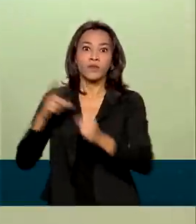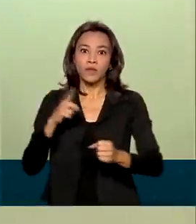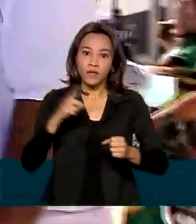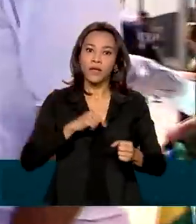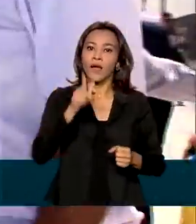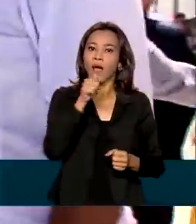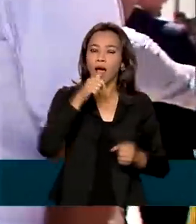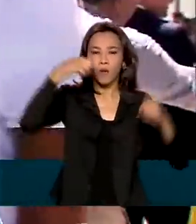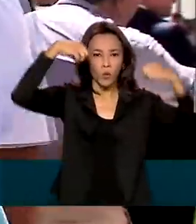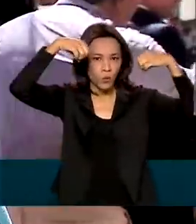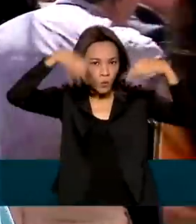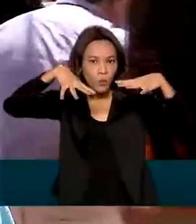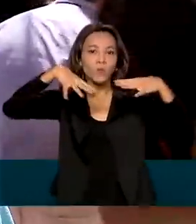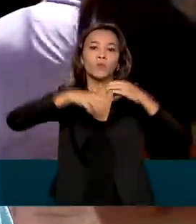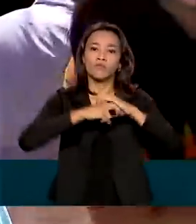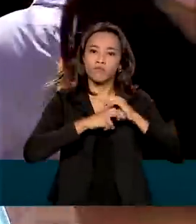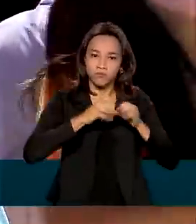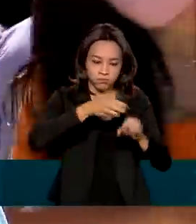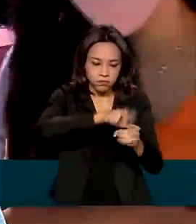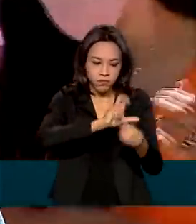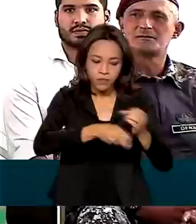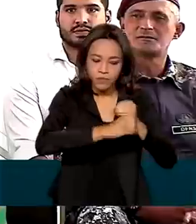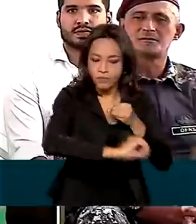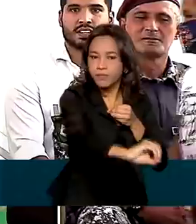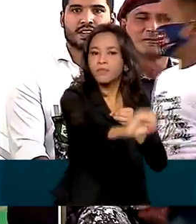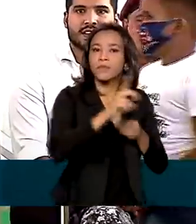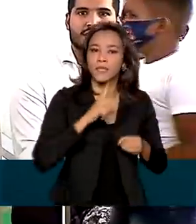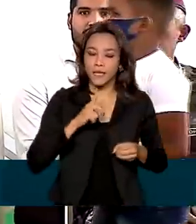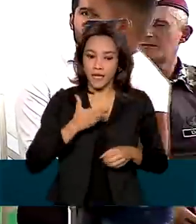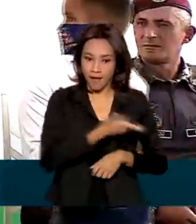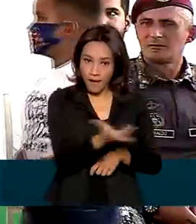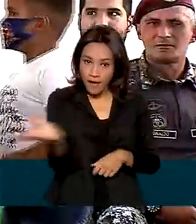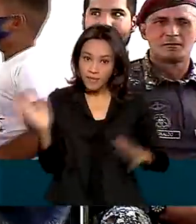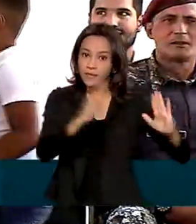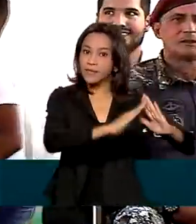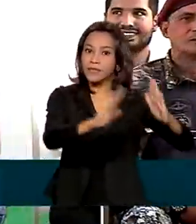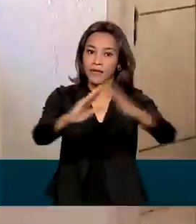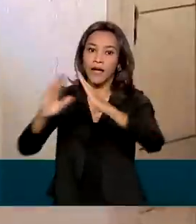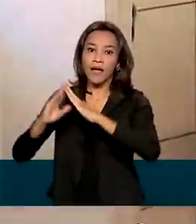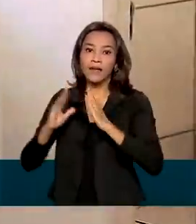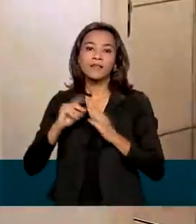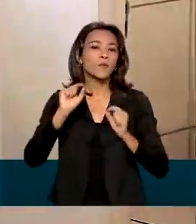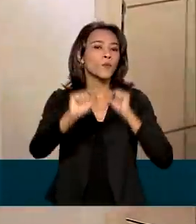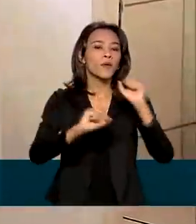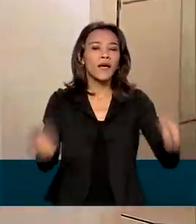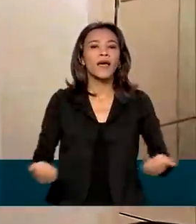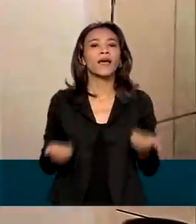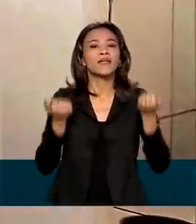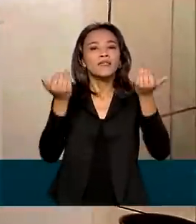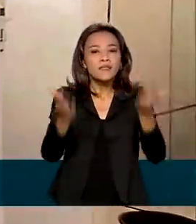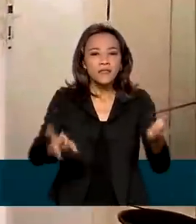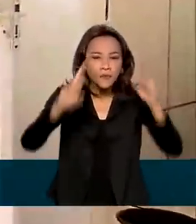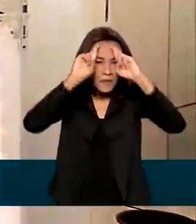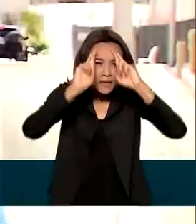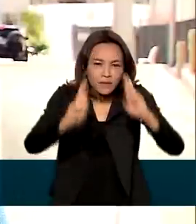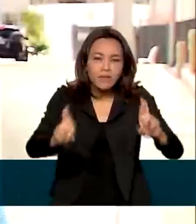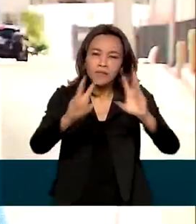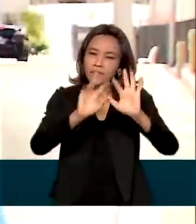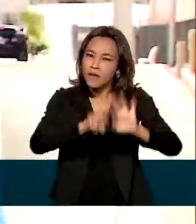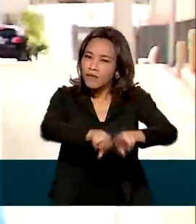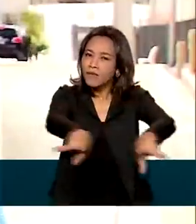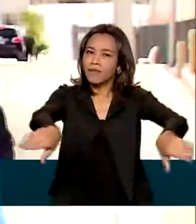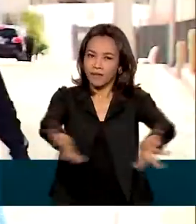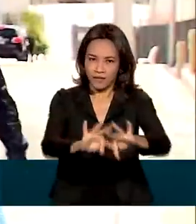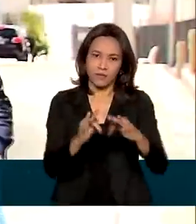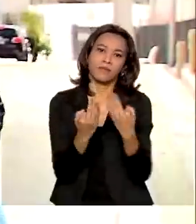energia. Para o ministro de desenvolvimento regional, essas casas representam o resgate da dignidade para muitas famílias. A